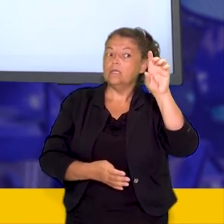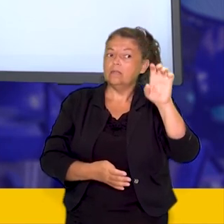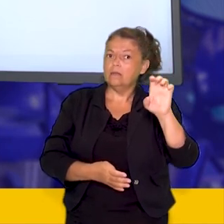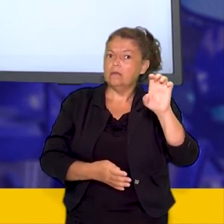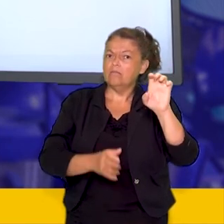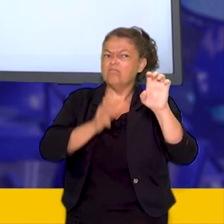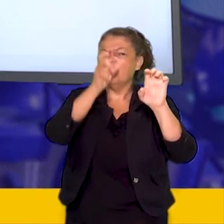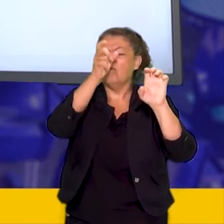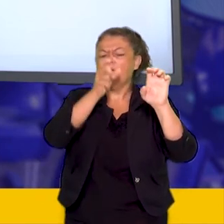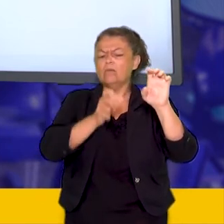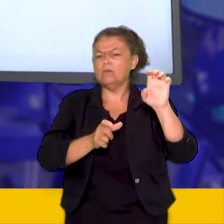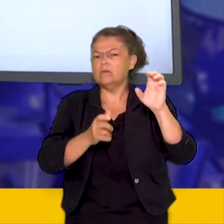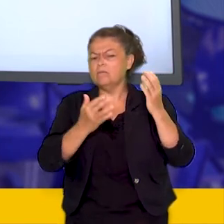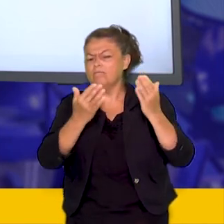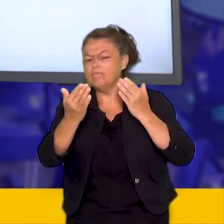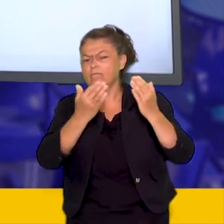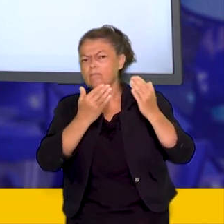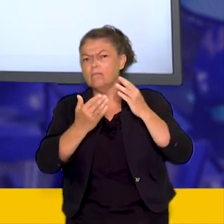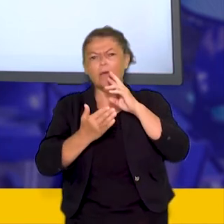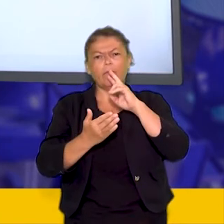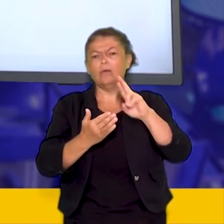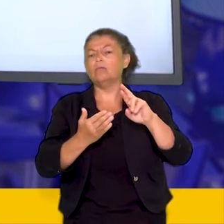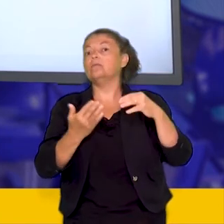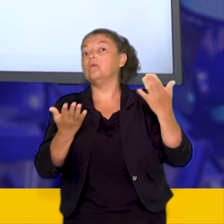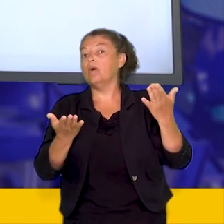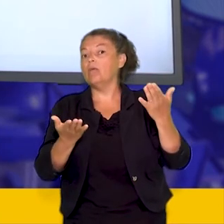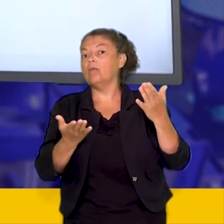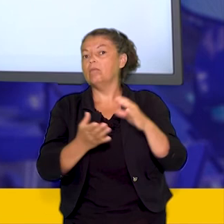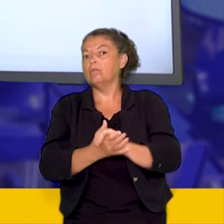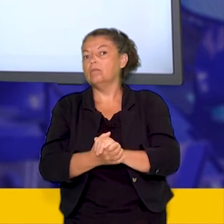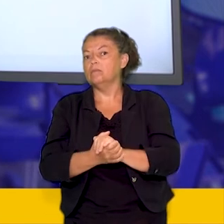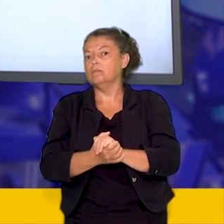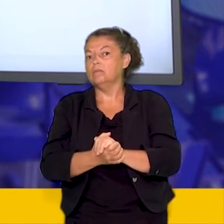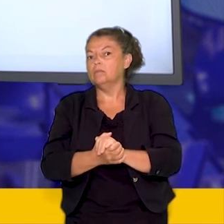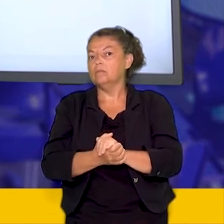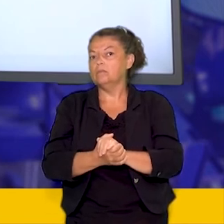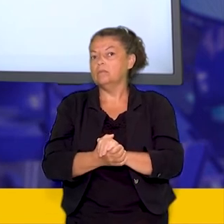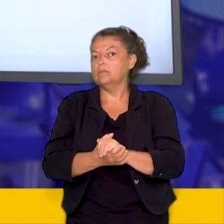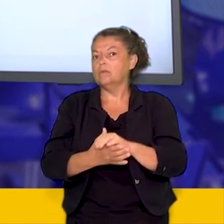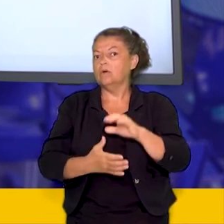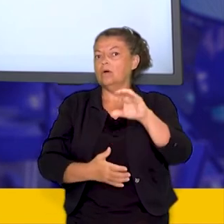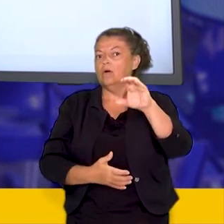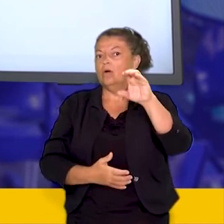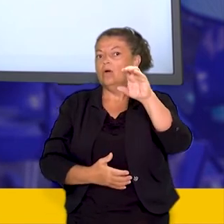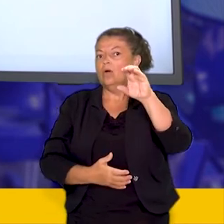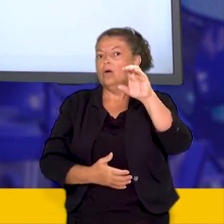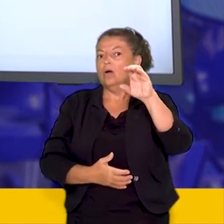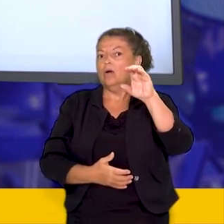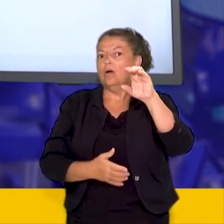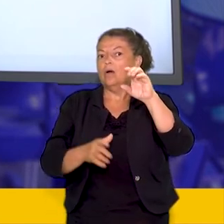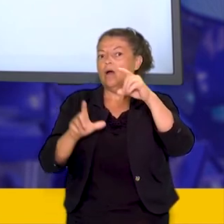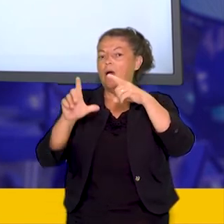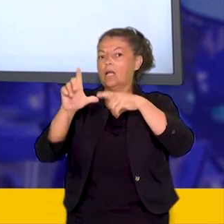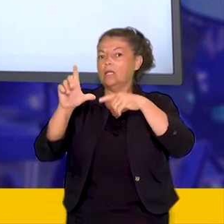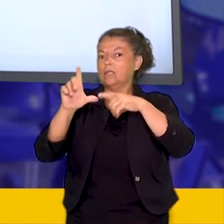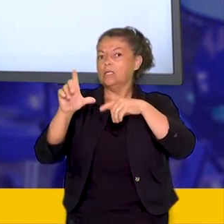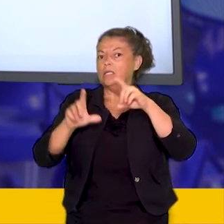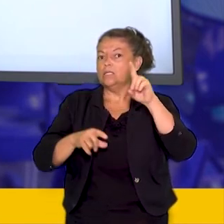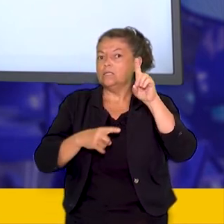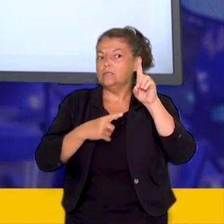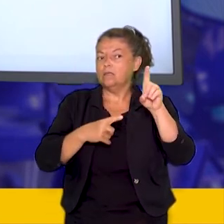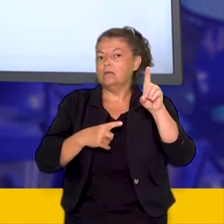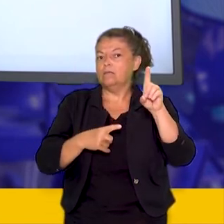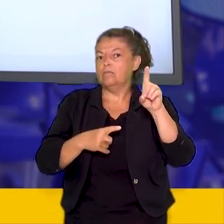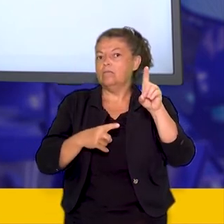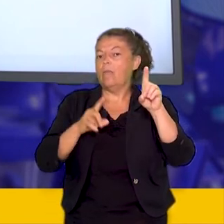deixa claro de que o coronelismo a letra B torna-se a